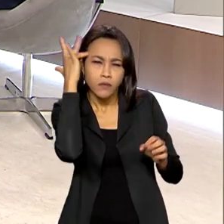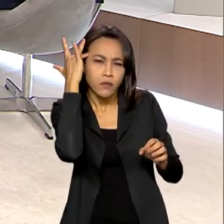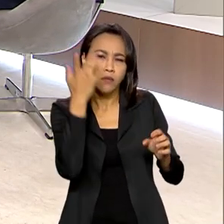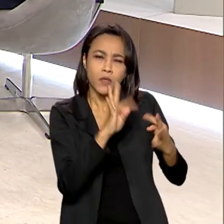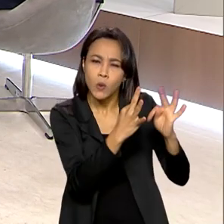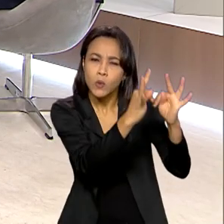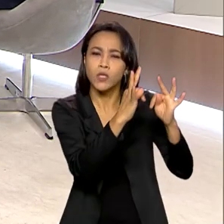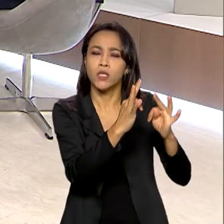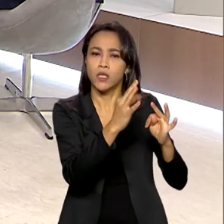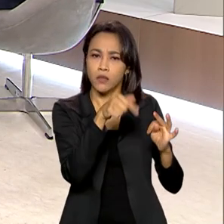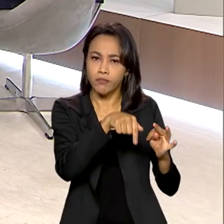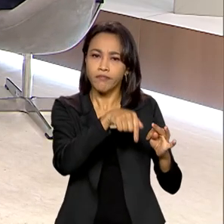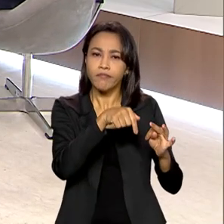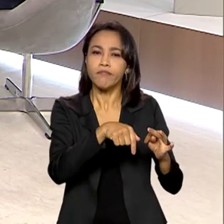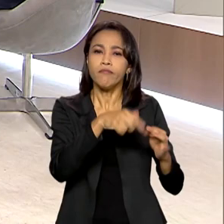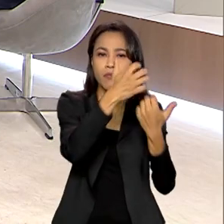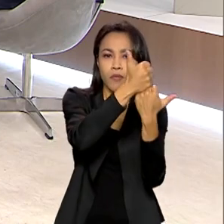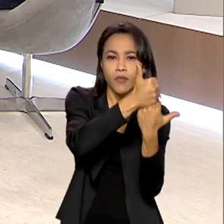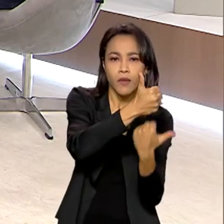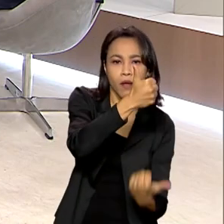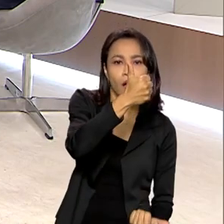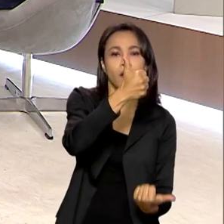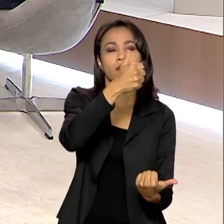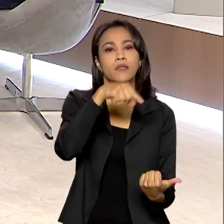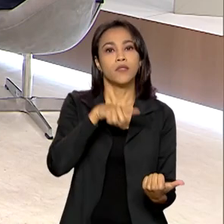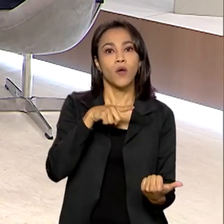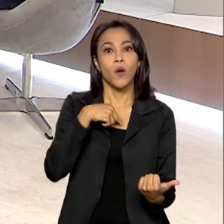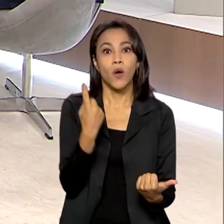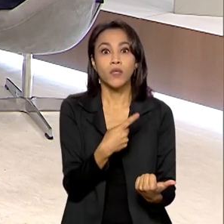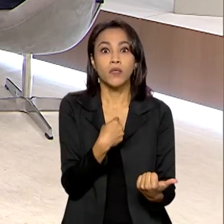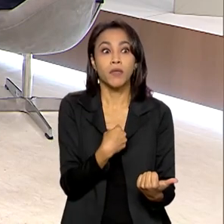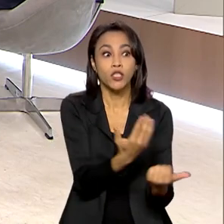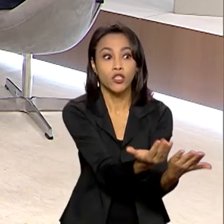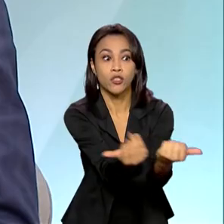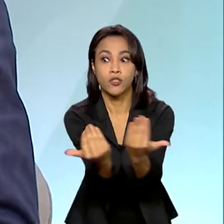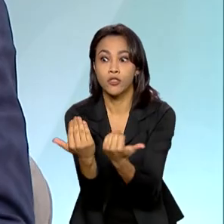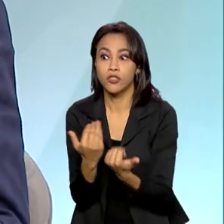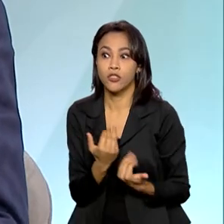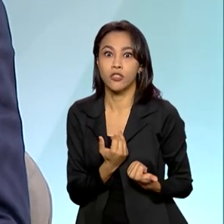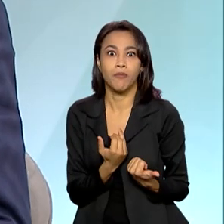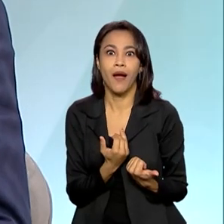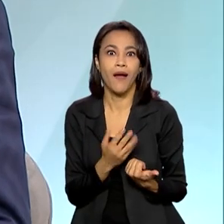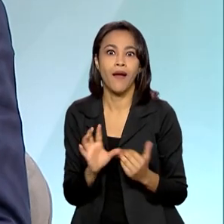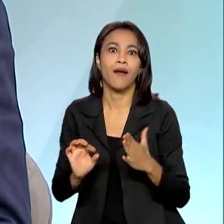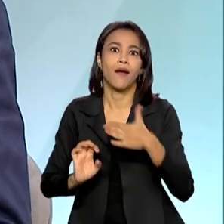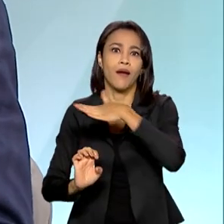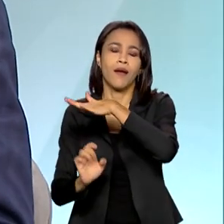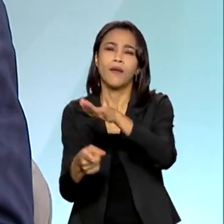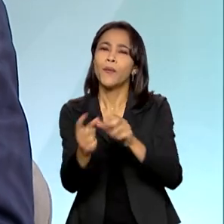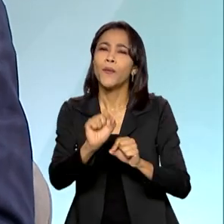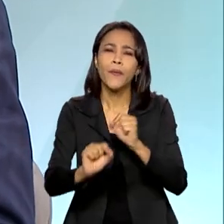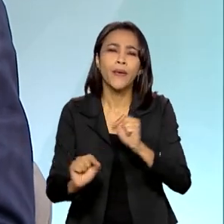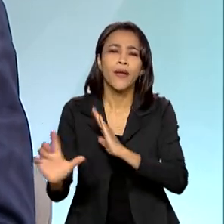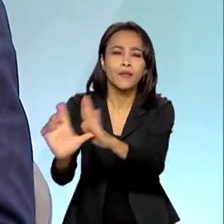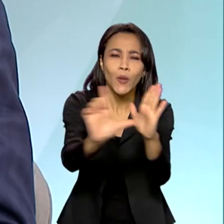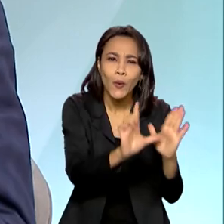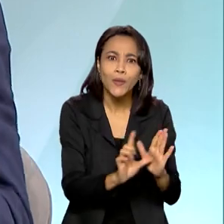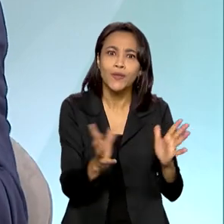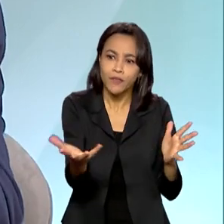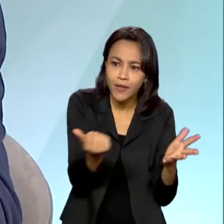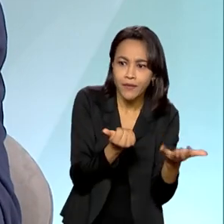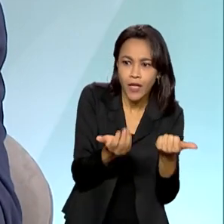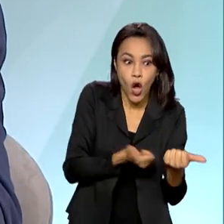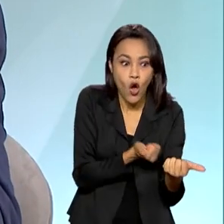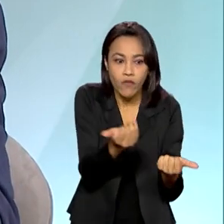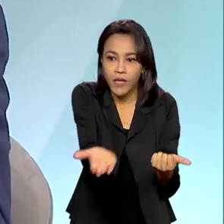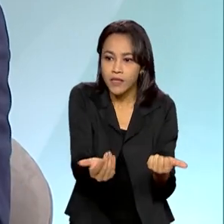um mecanismo de trazer grandes redes varejistas plugadas com o Banco do Brasil para que a gente pudesse oferecer os